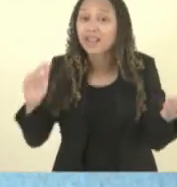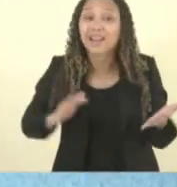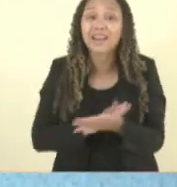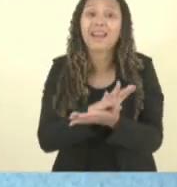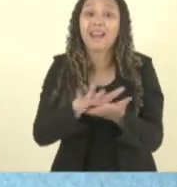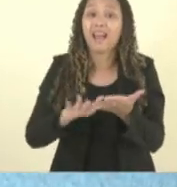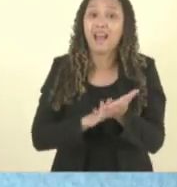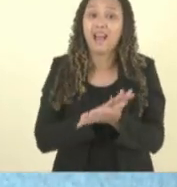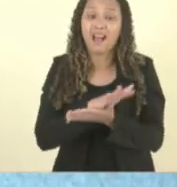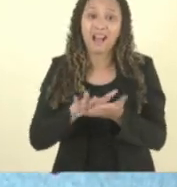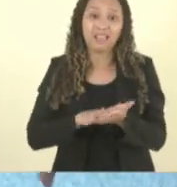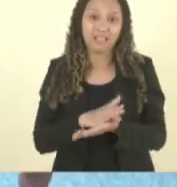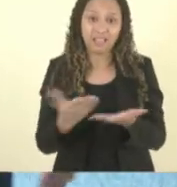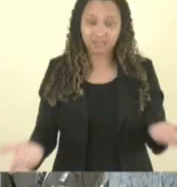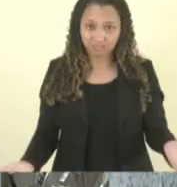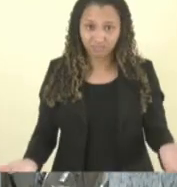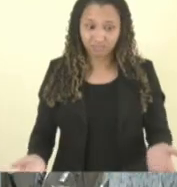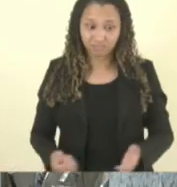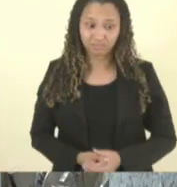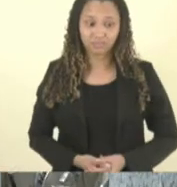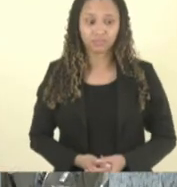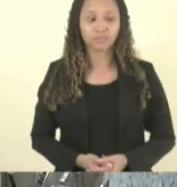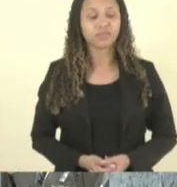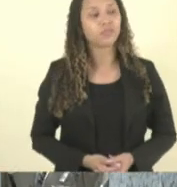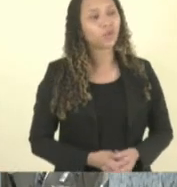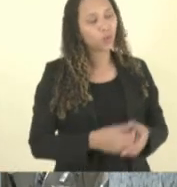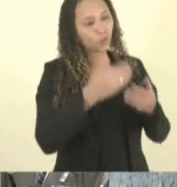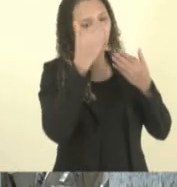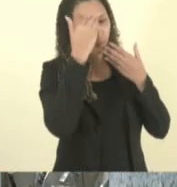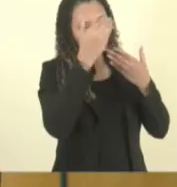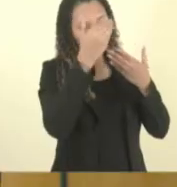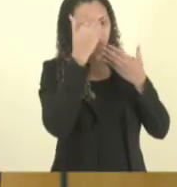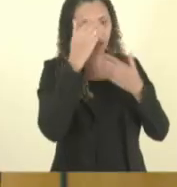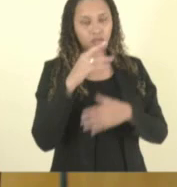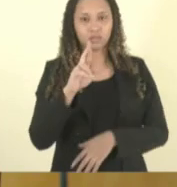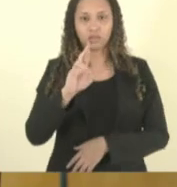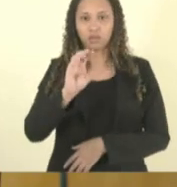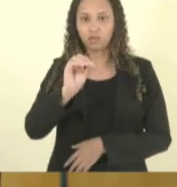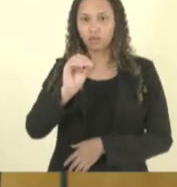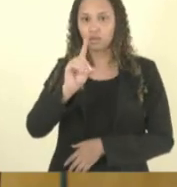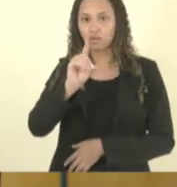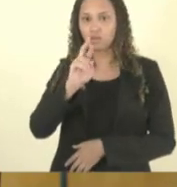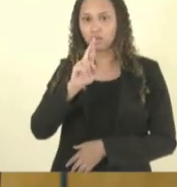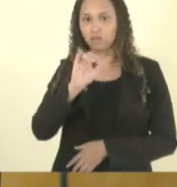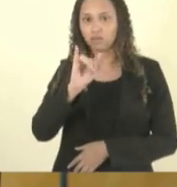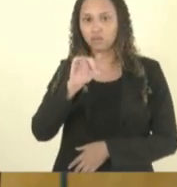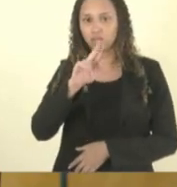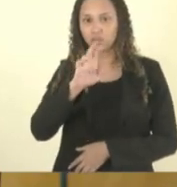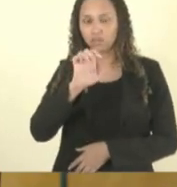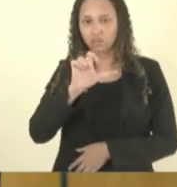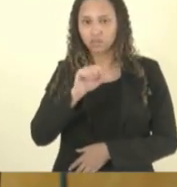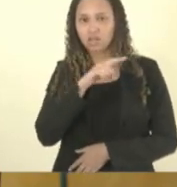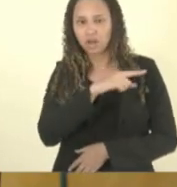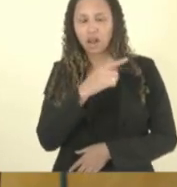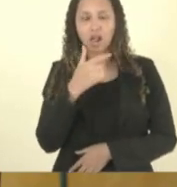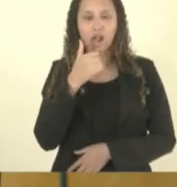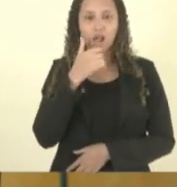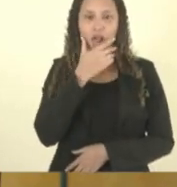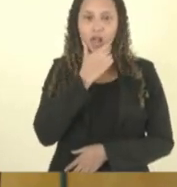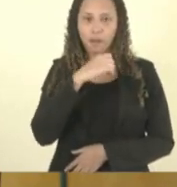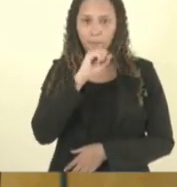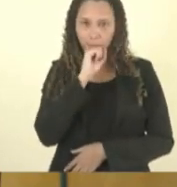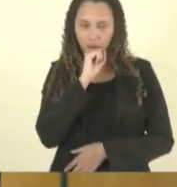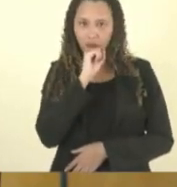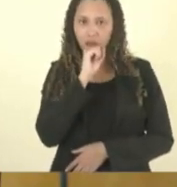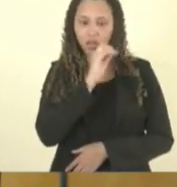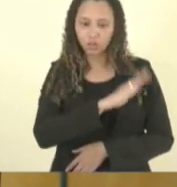obrigado obrigado Rogério Rodrigues Rogério é pai de uma criança autista né